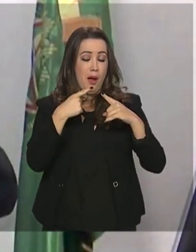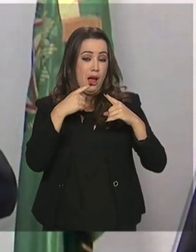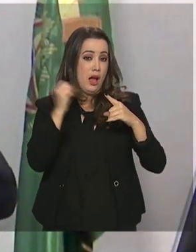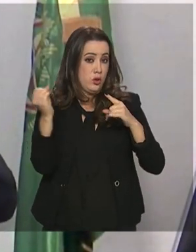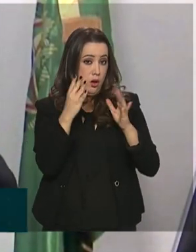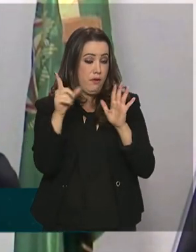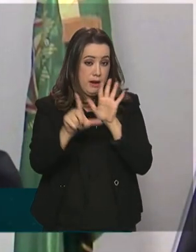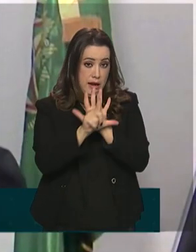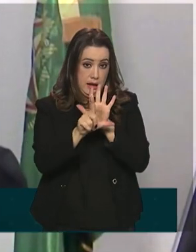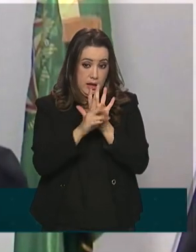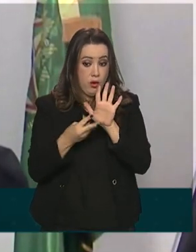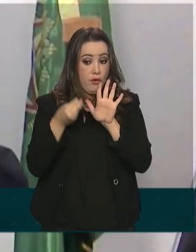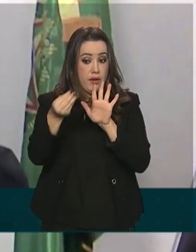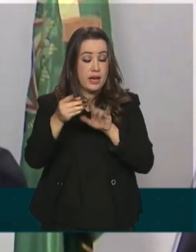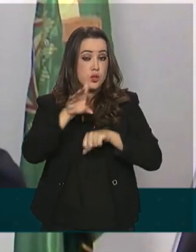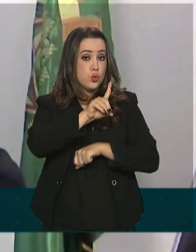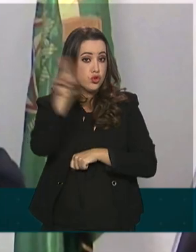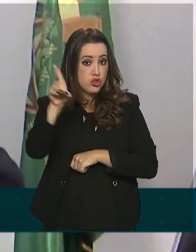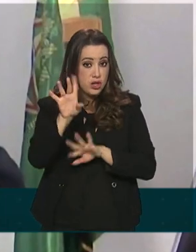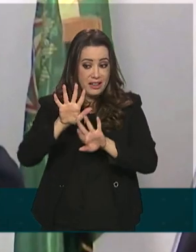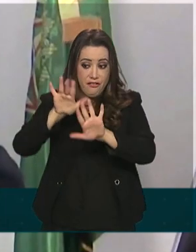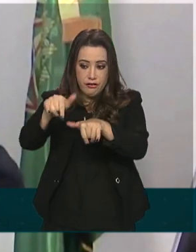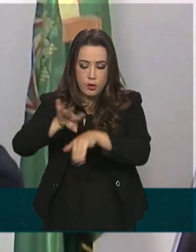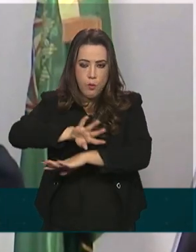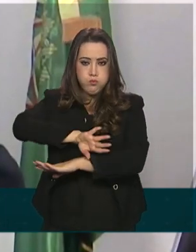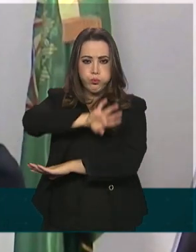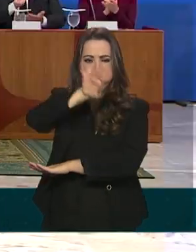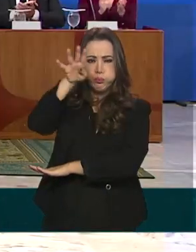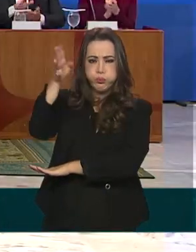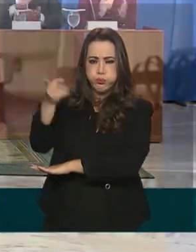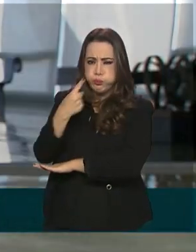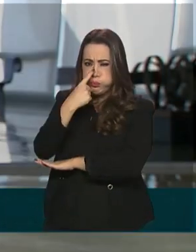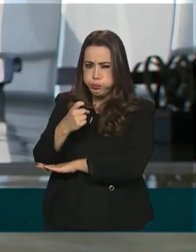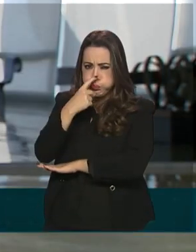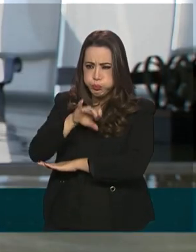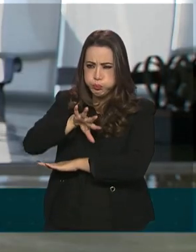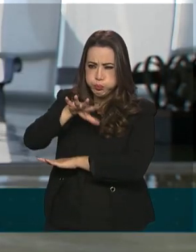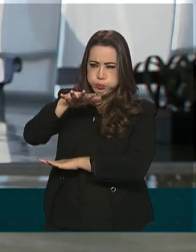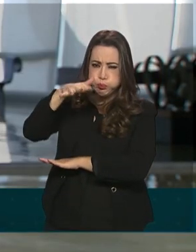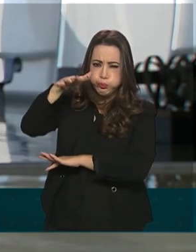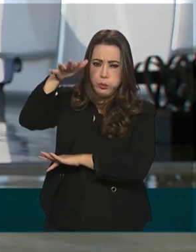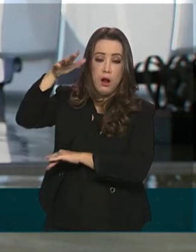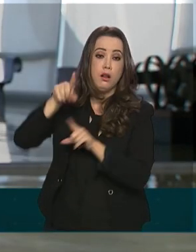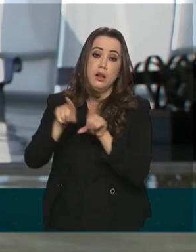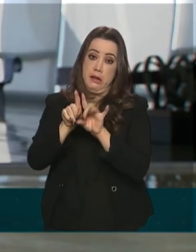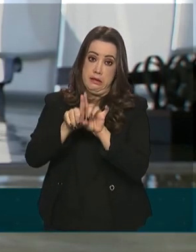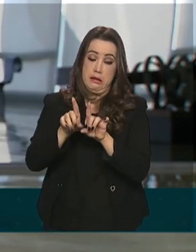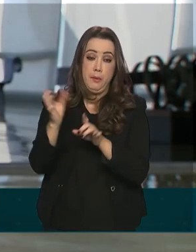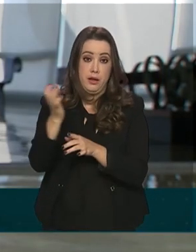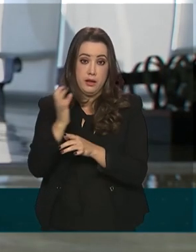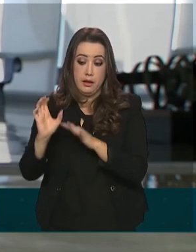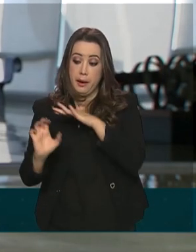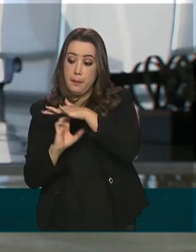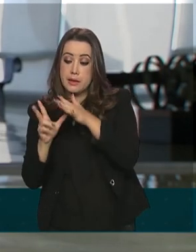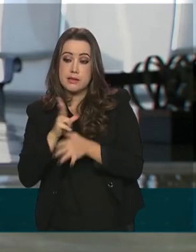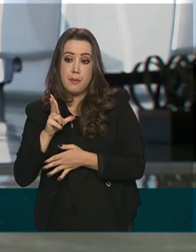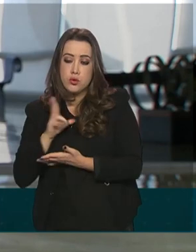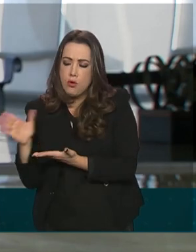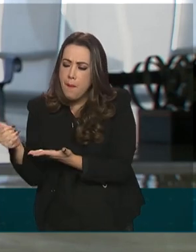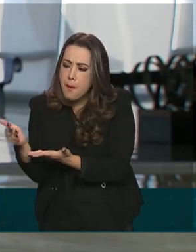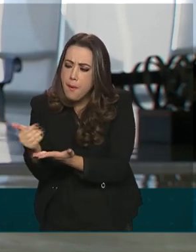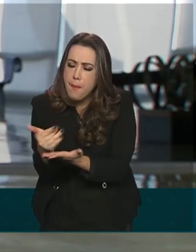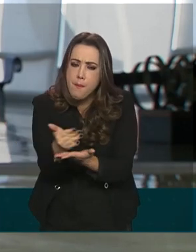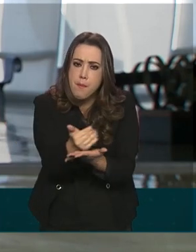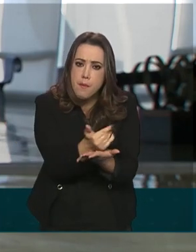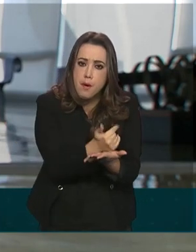lixões e também facilita a captação de recursos e investimentos privados para o